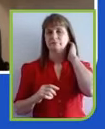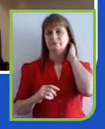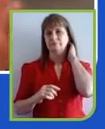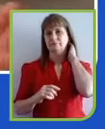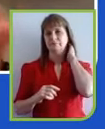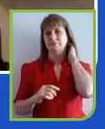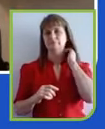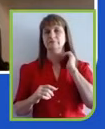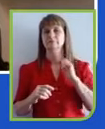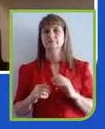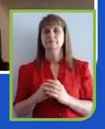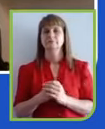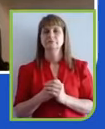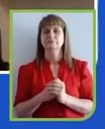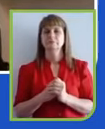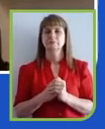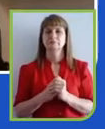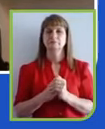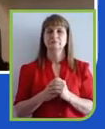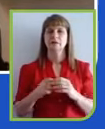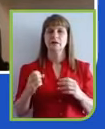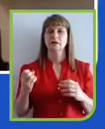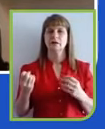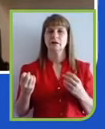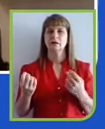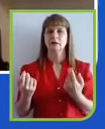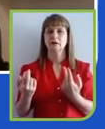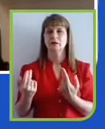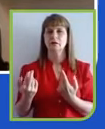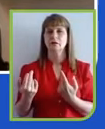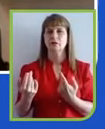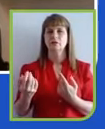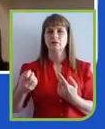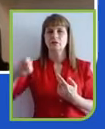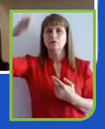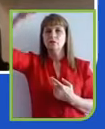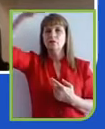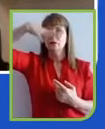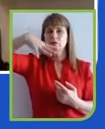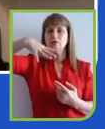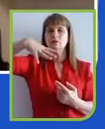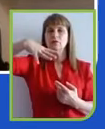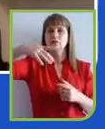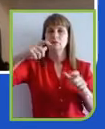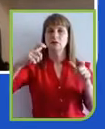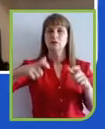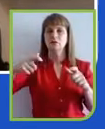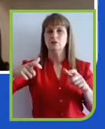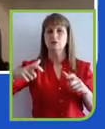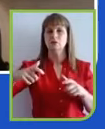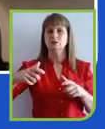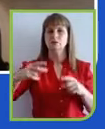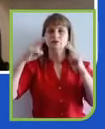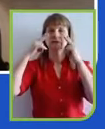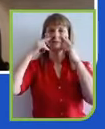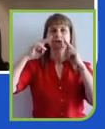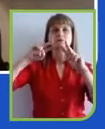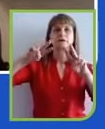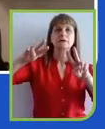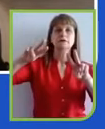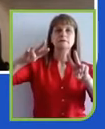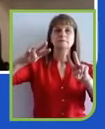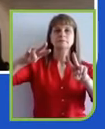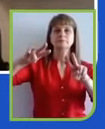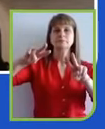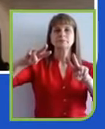ilumina um farol de para onde nós devemos olhar e refletir sobre